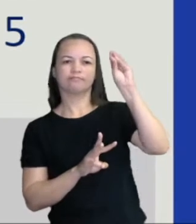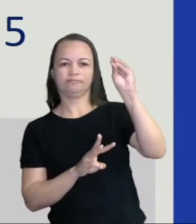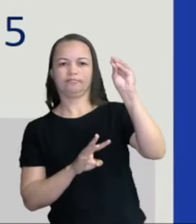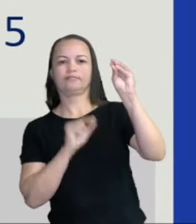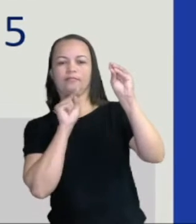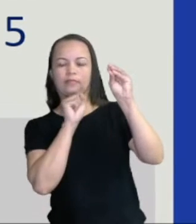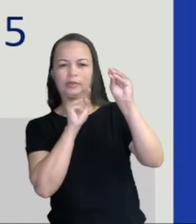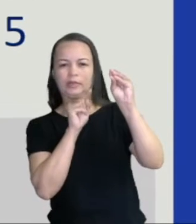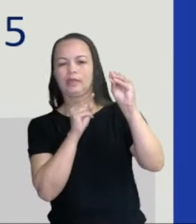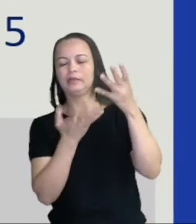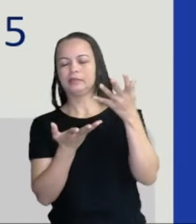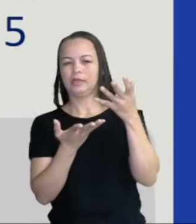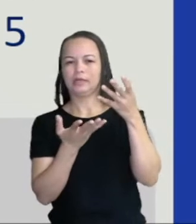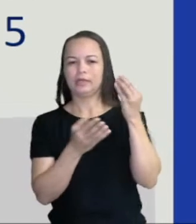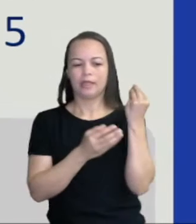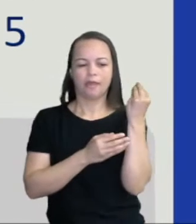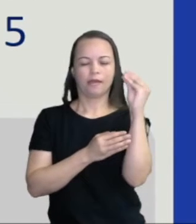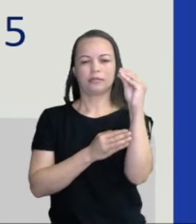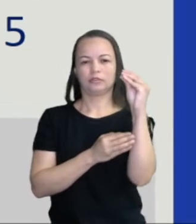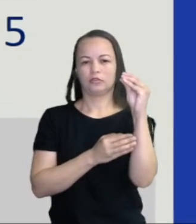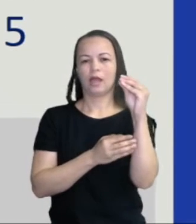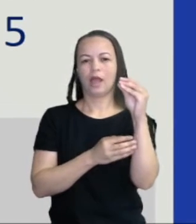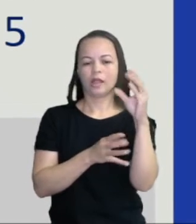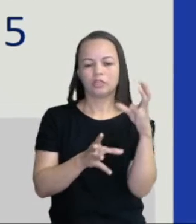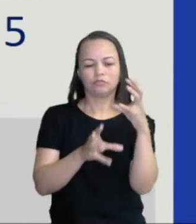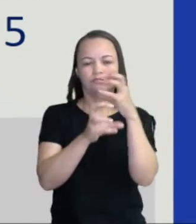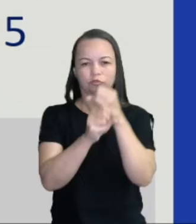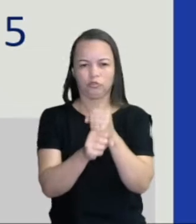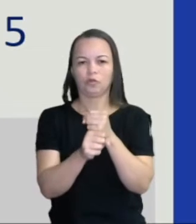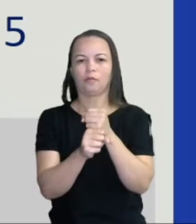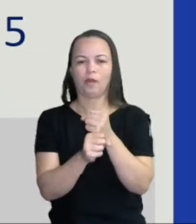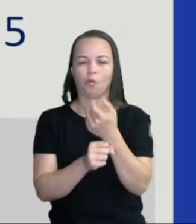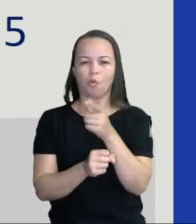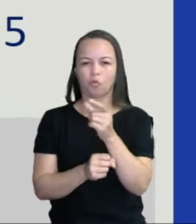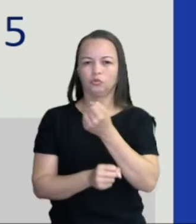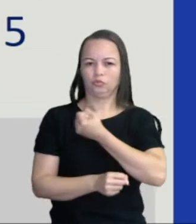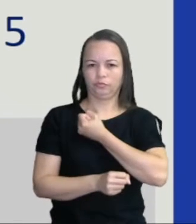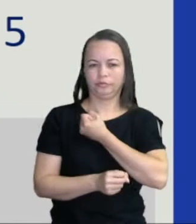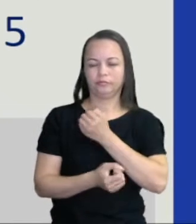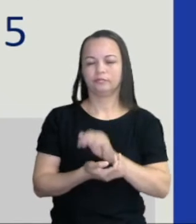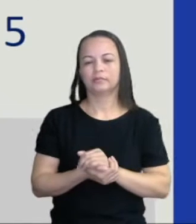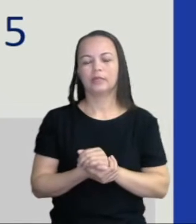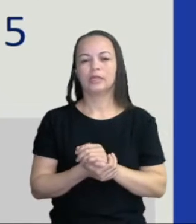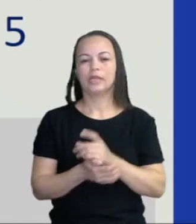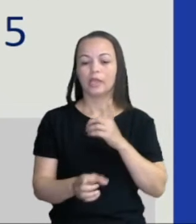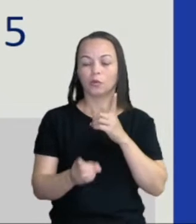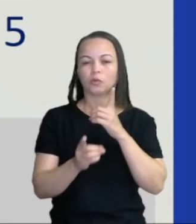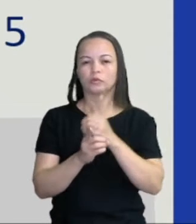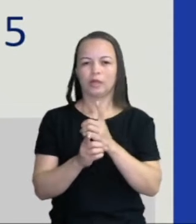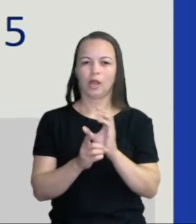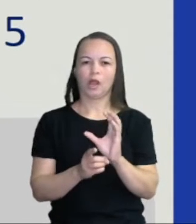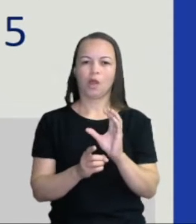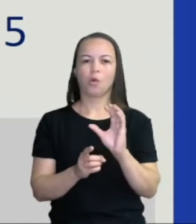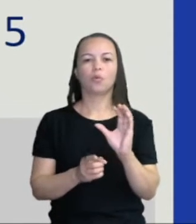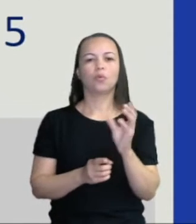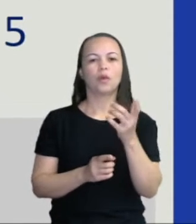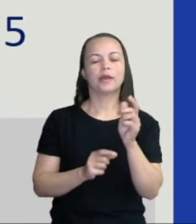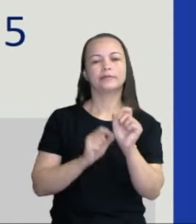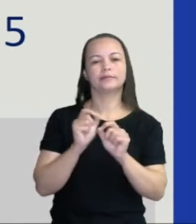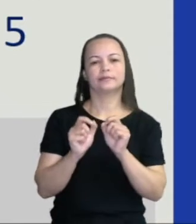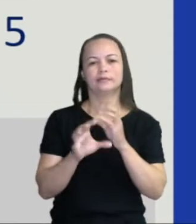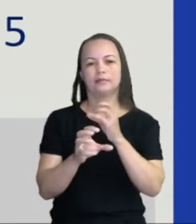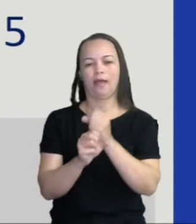para a ordem das dezenas e adicionar aos outros algarismos. Beleza? E assim achar o resultado. Deu para entender?